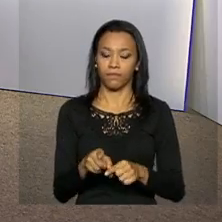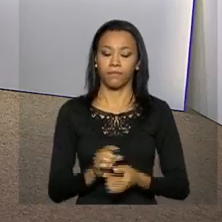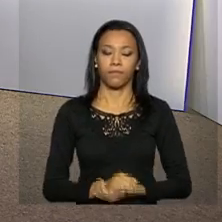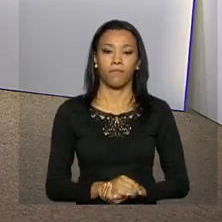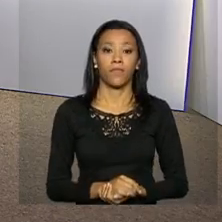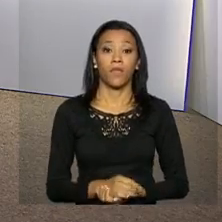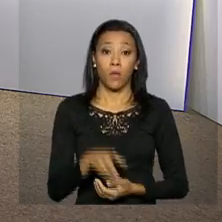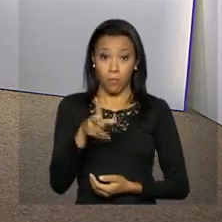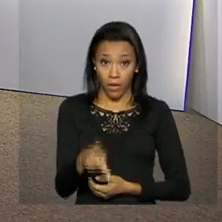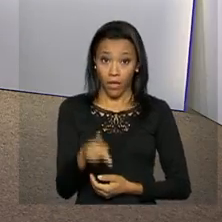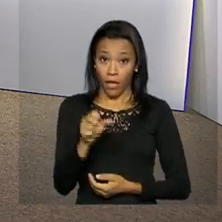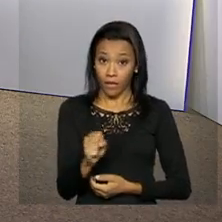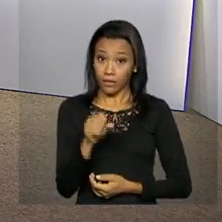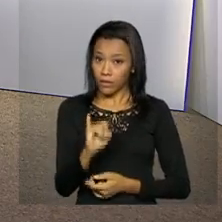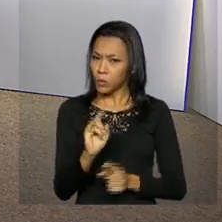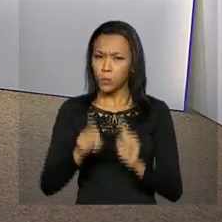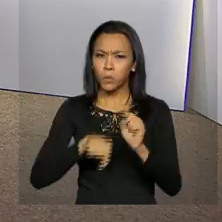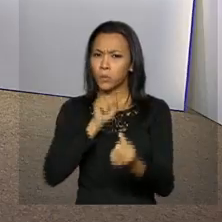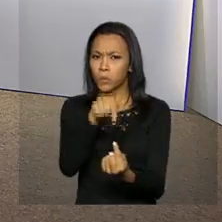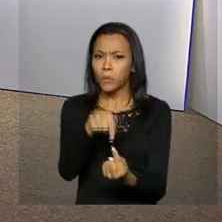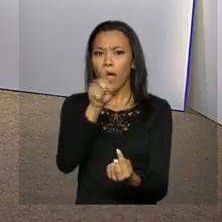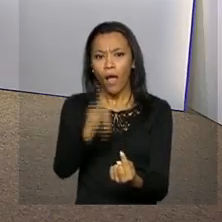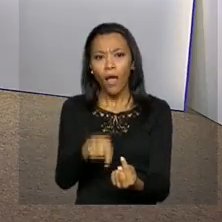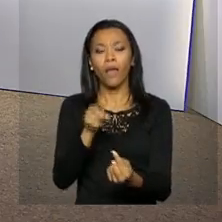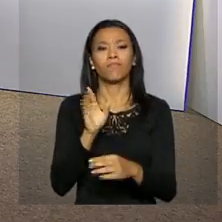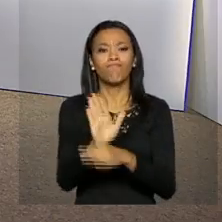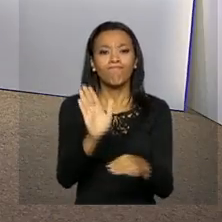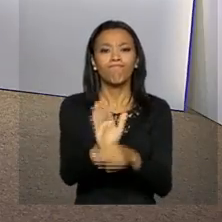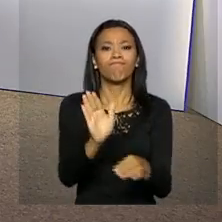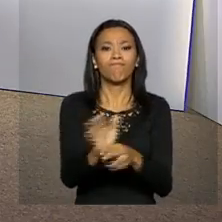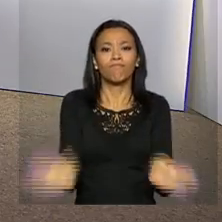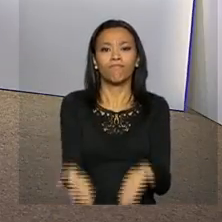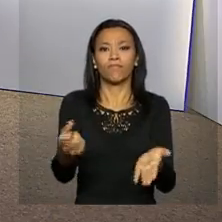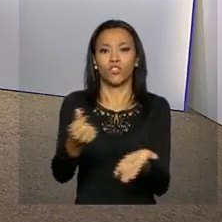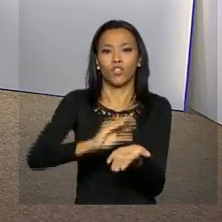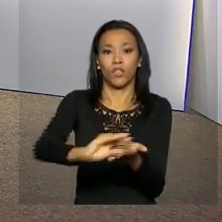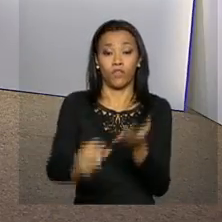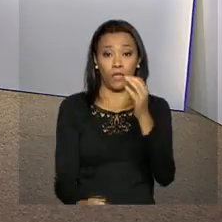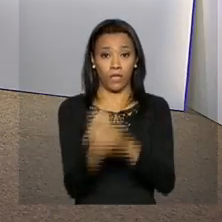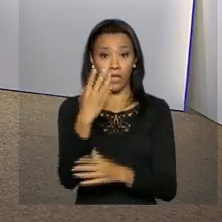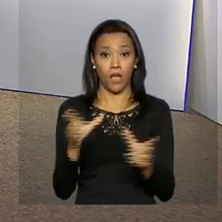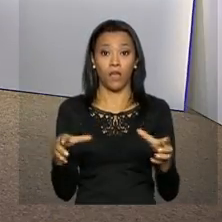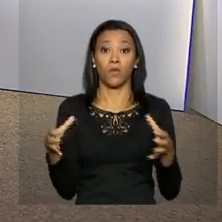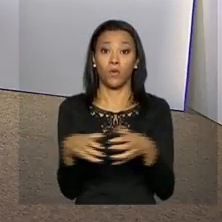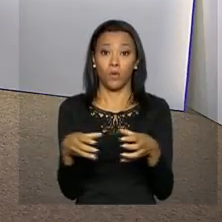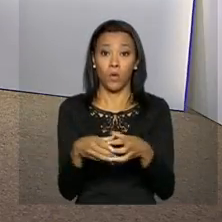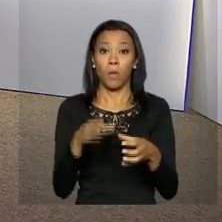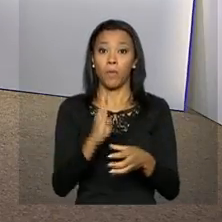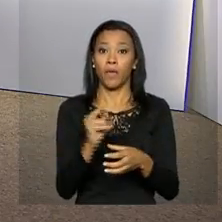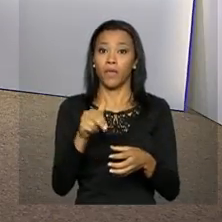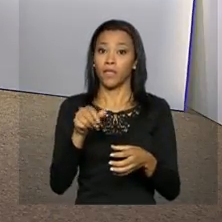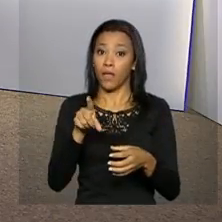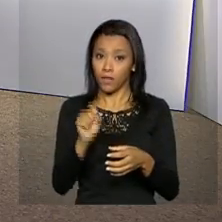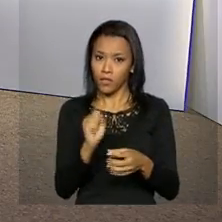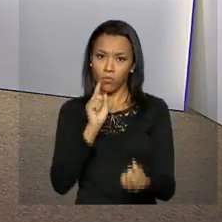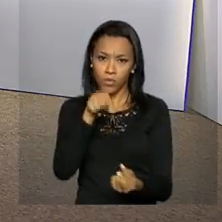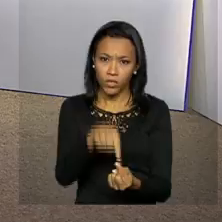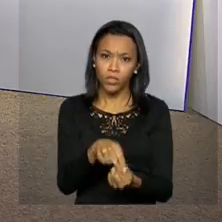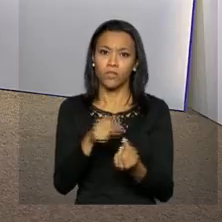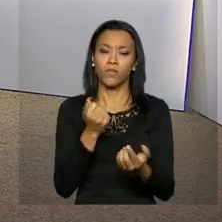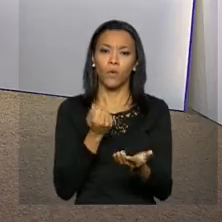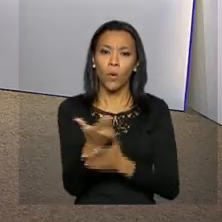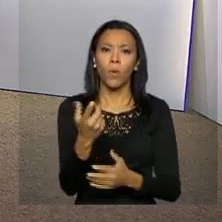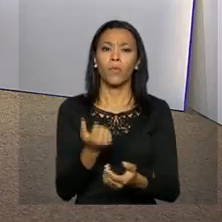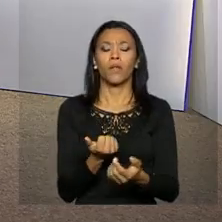O PSI, Programa de Sustentação do Investimento, foi criado pelo BNDES para estimular a produção, aquisição